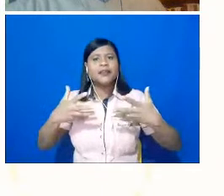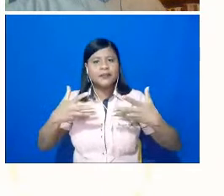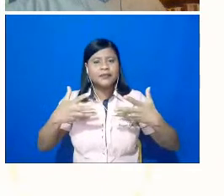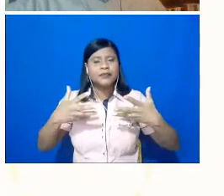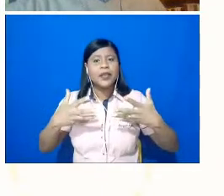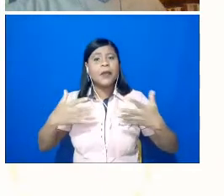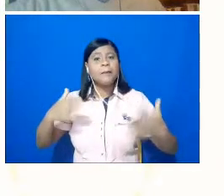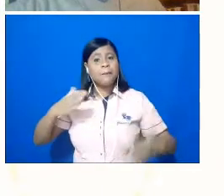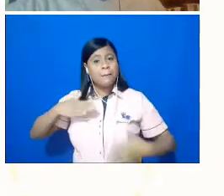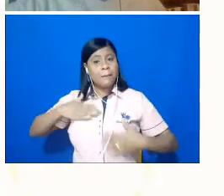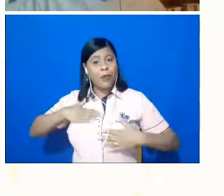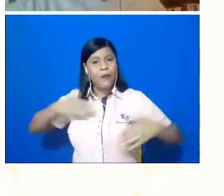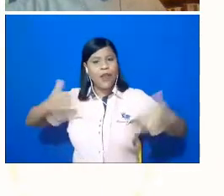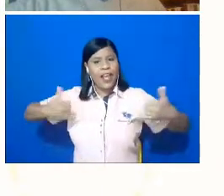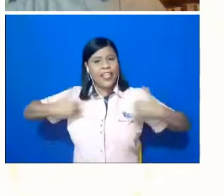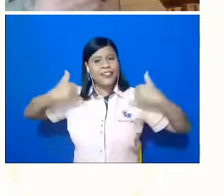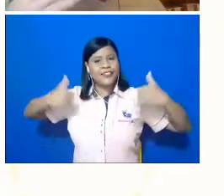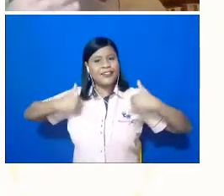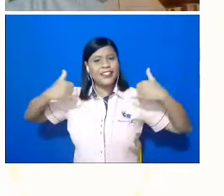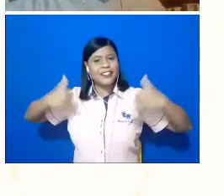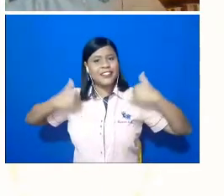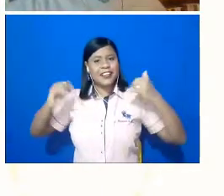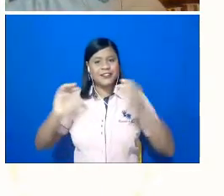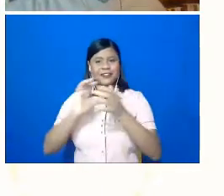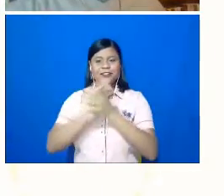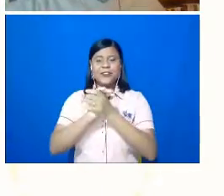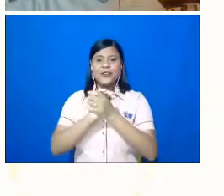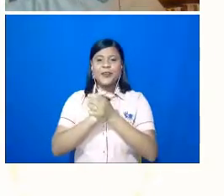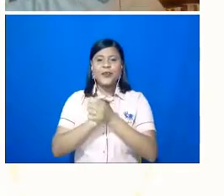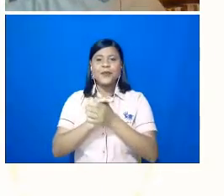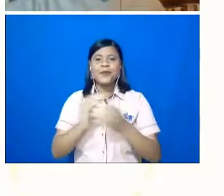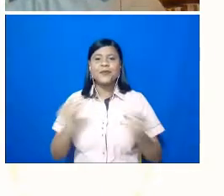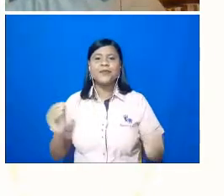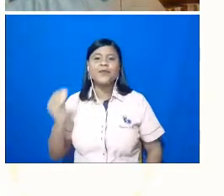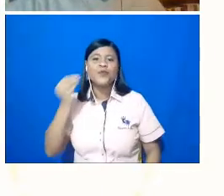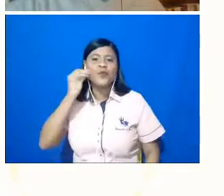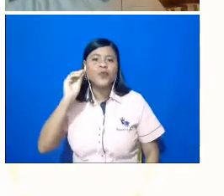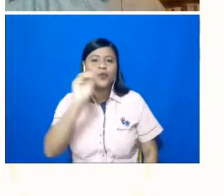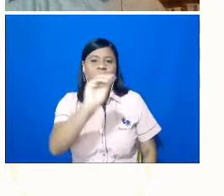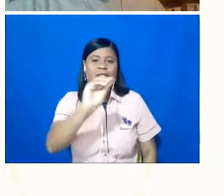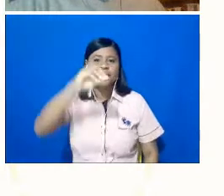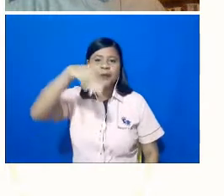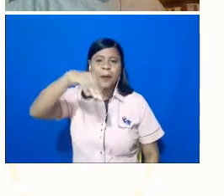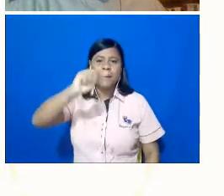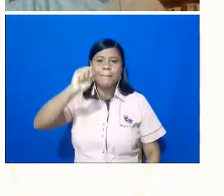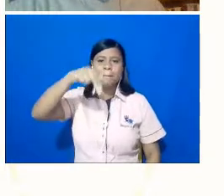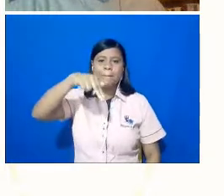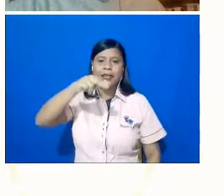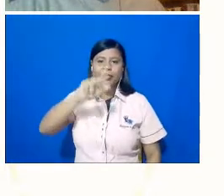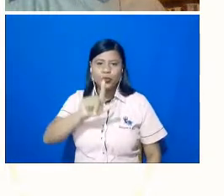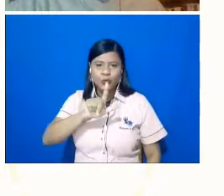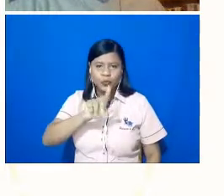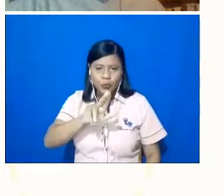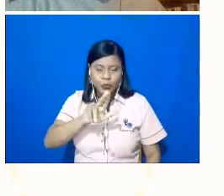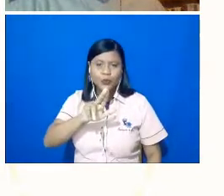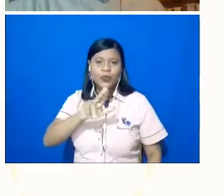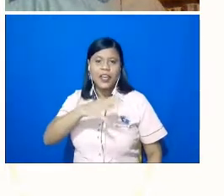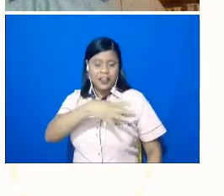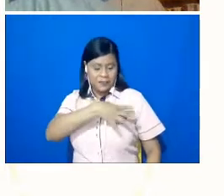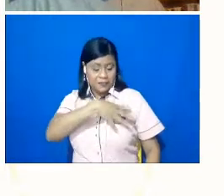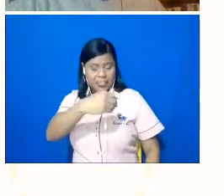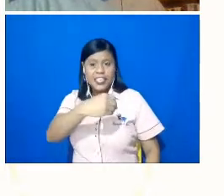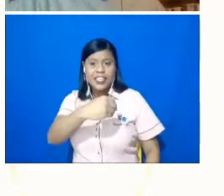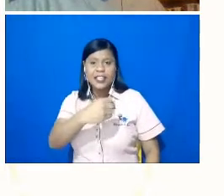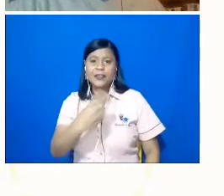aniversário de casamento, então, beijo, Manu, eu te amo, amo a nossa filha, e nosso filho, a Alice e o Theo,